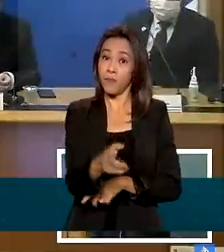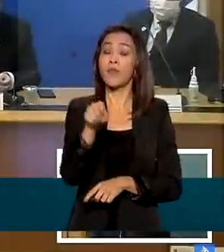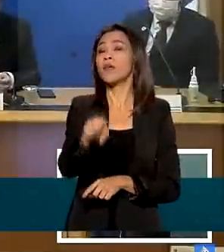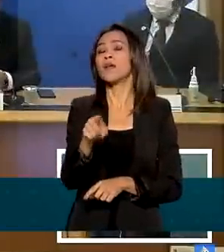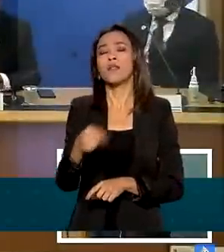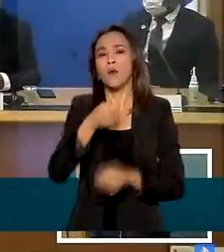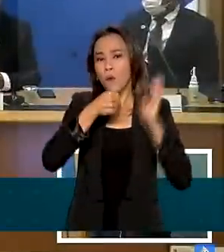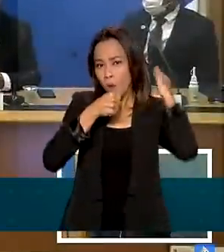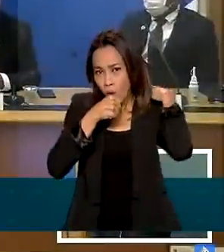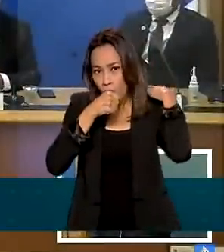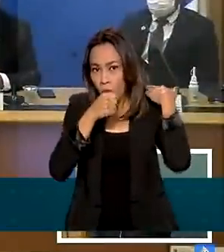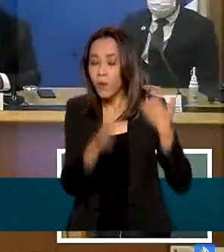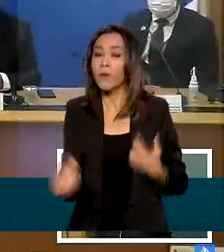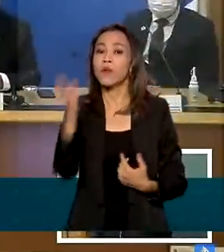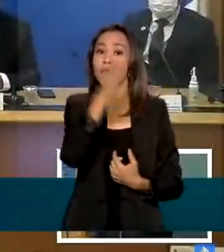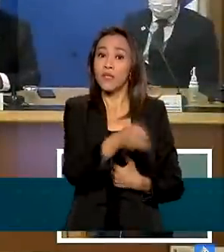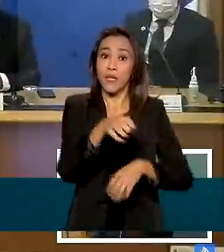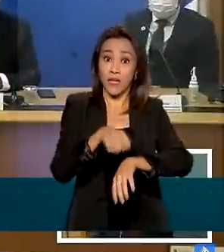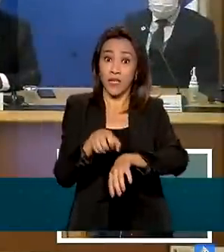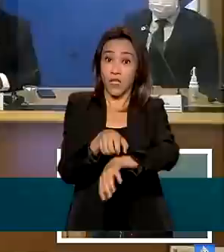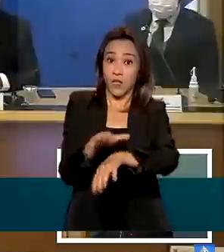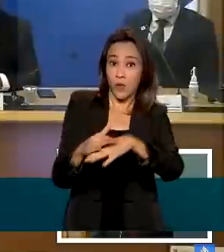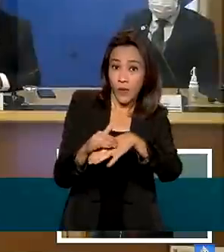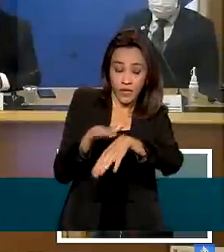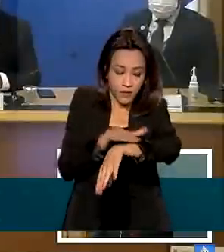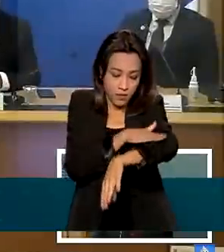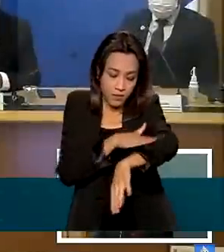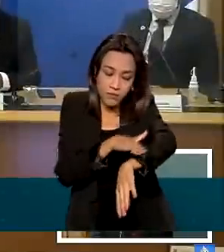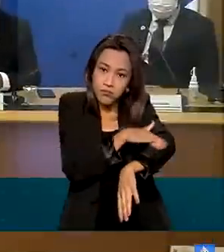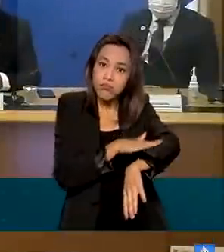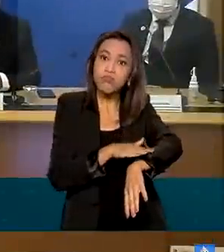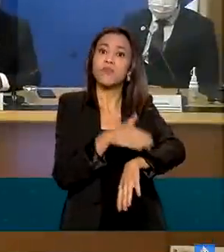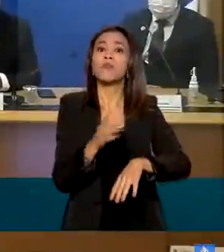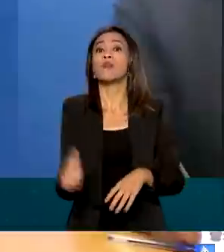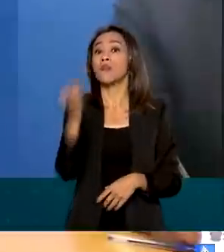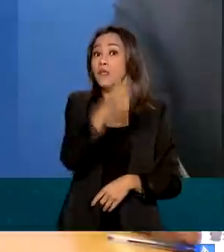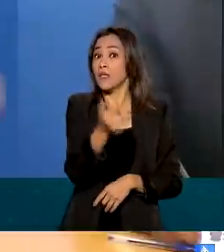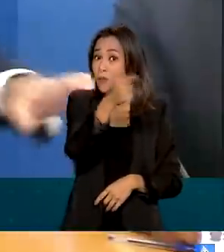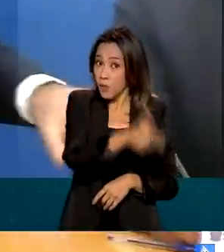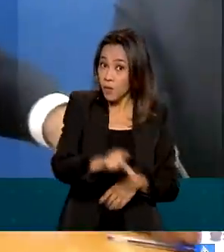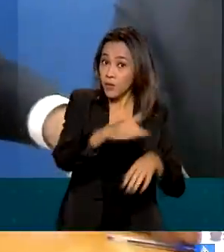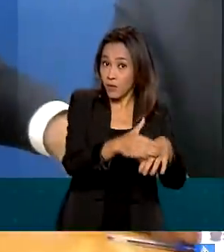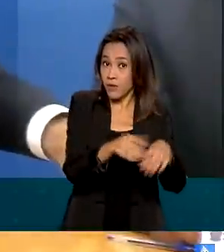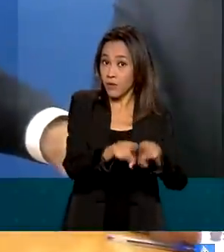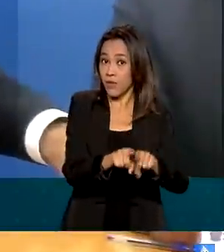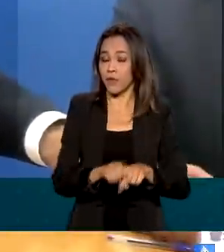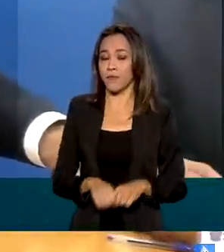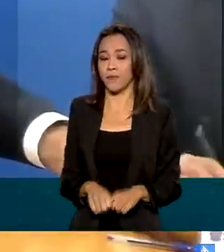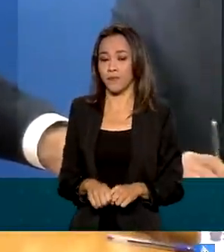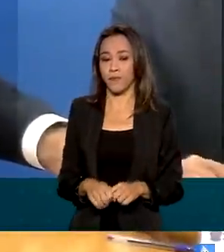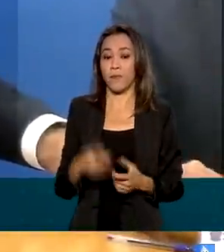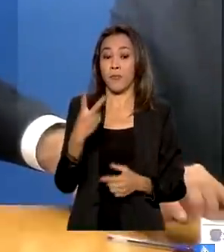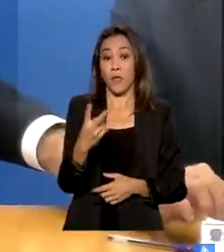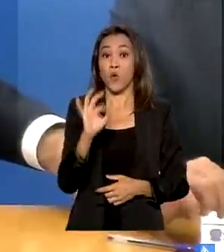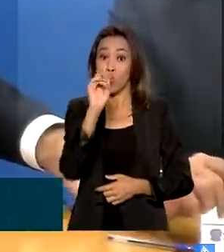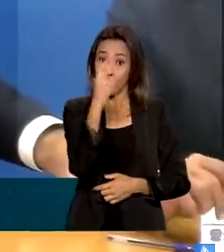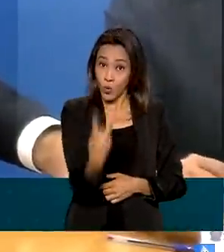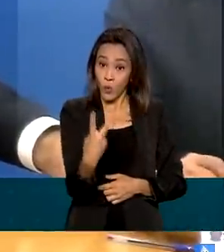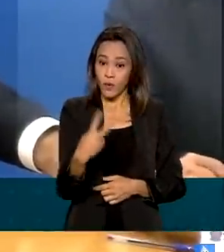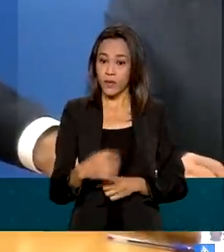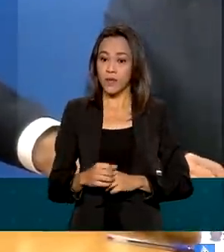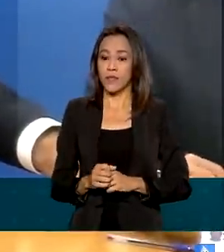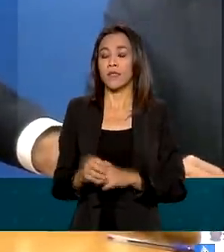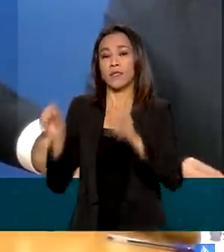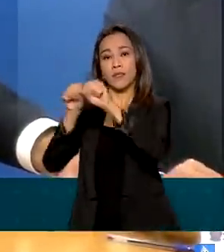ranceníase e tuberculose, e para a prevenção da sífilis congênita. SUS e SUAS são nossas